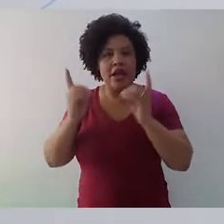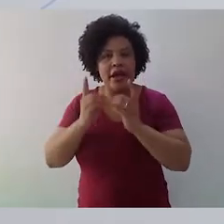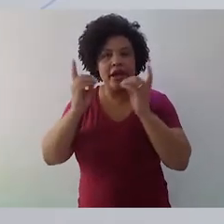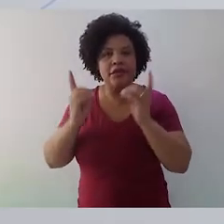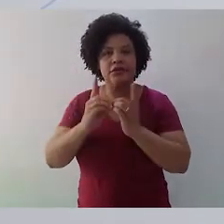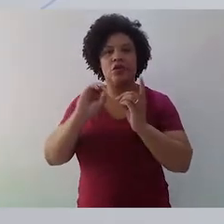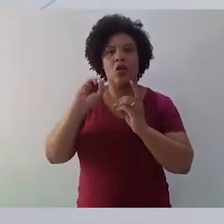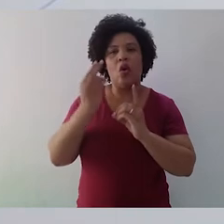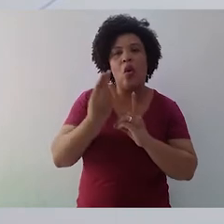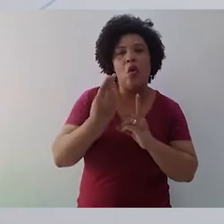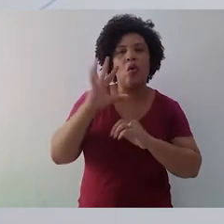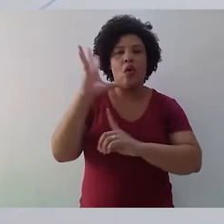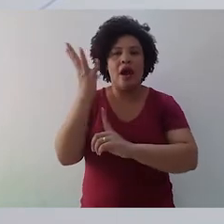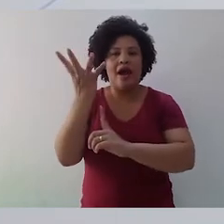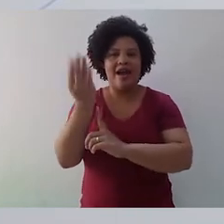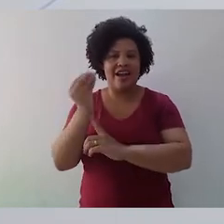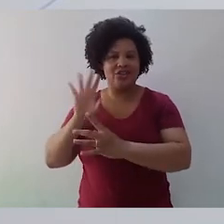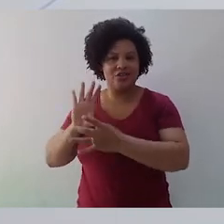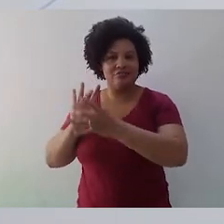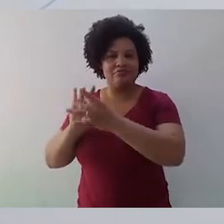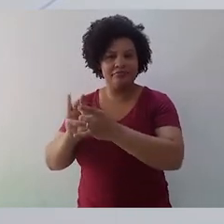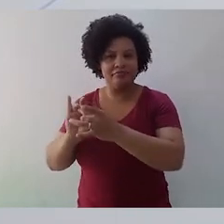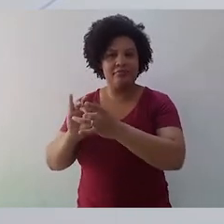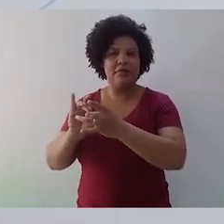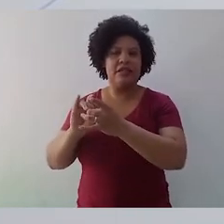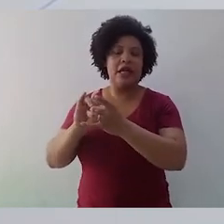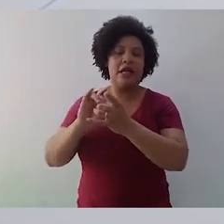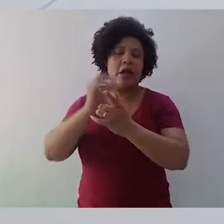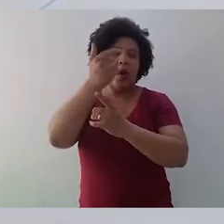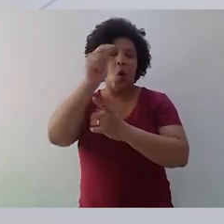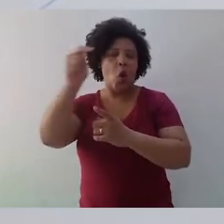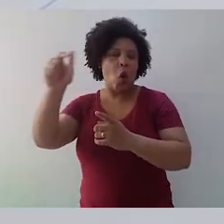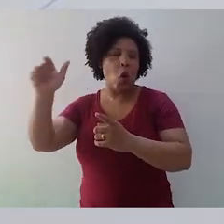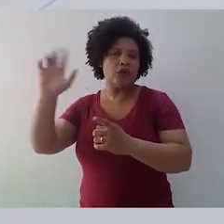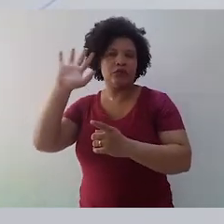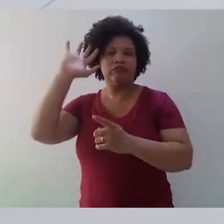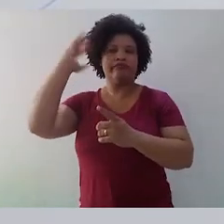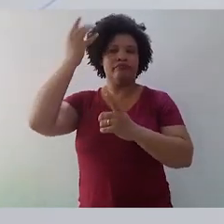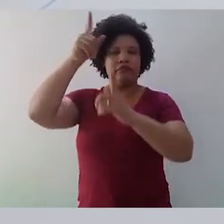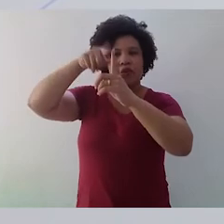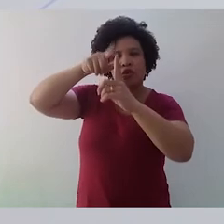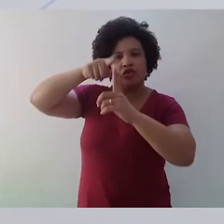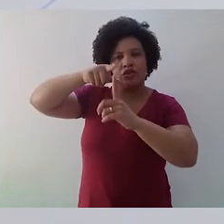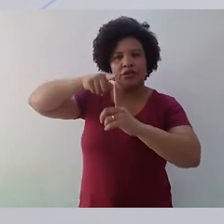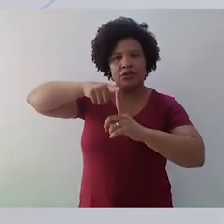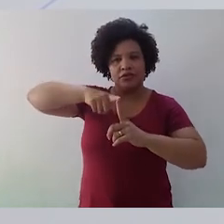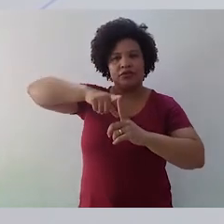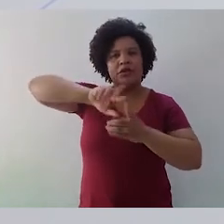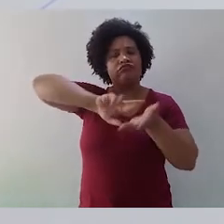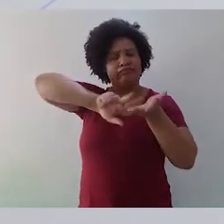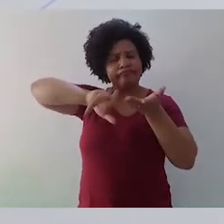caráter de arte engajada, ela vai optar por outras soluções. Todas elas são válidas, todas elas são possíveis,